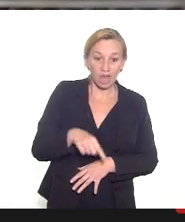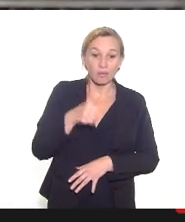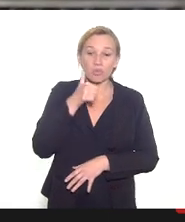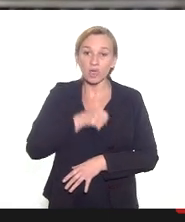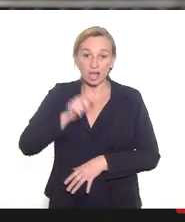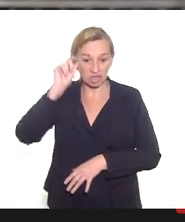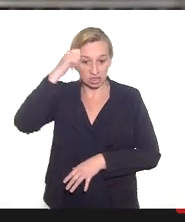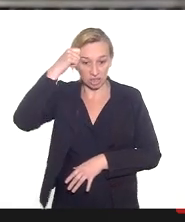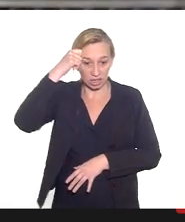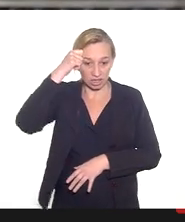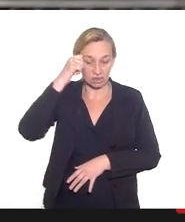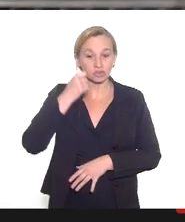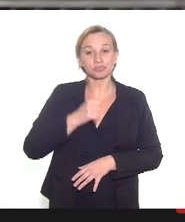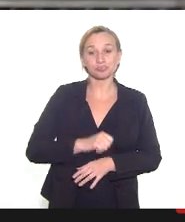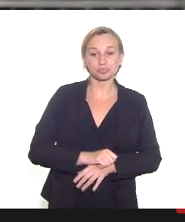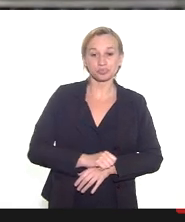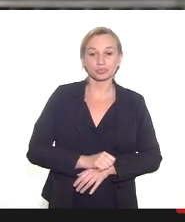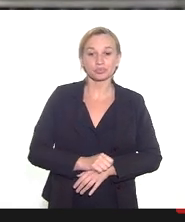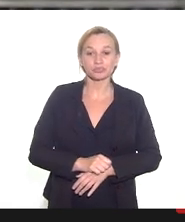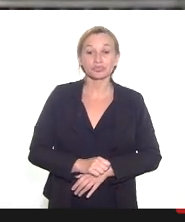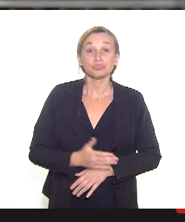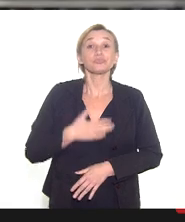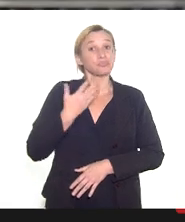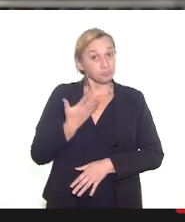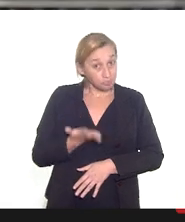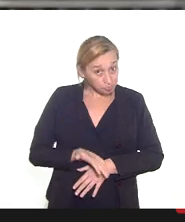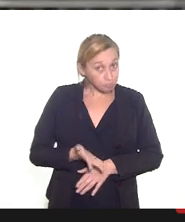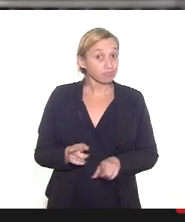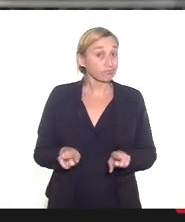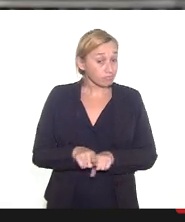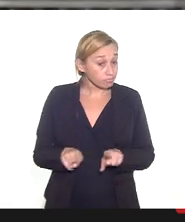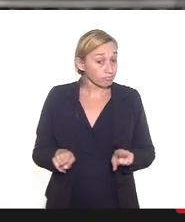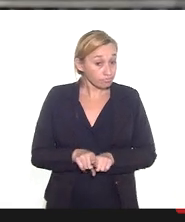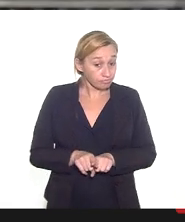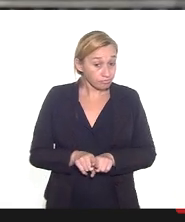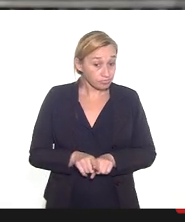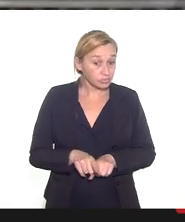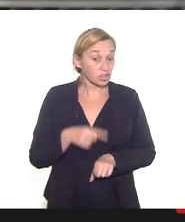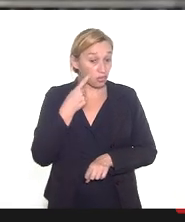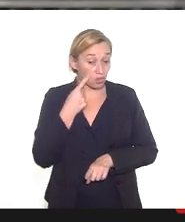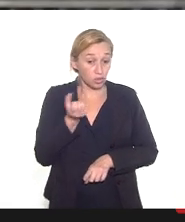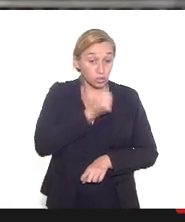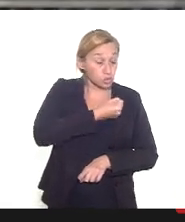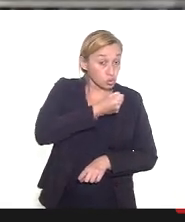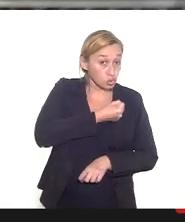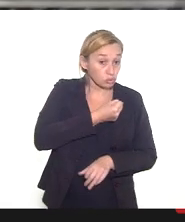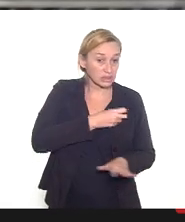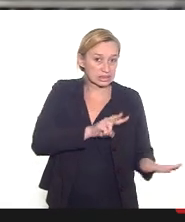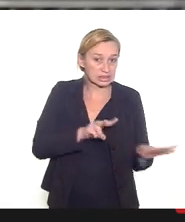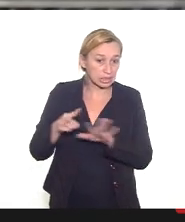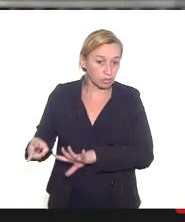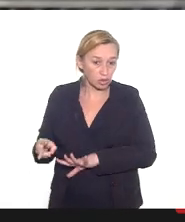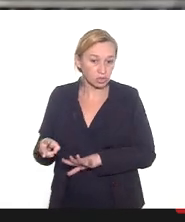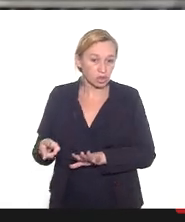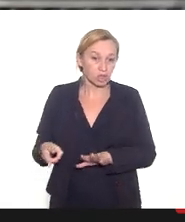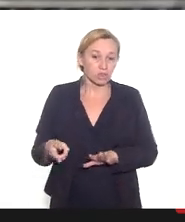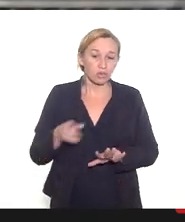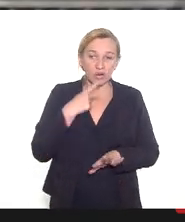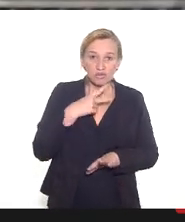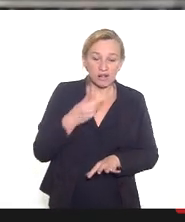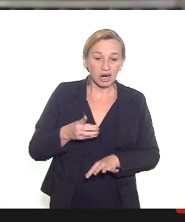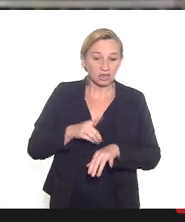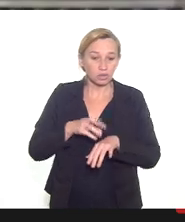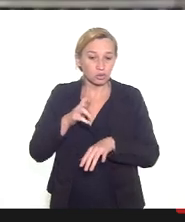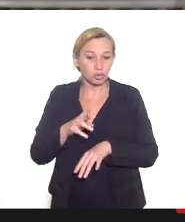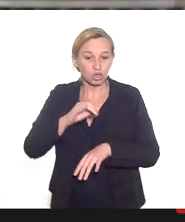mulheres negras e isso assusta muito também. Vimos dados essa semana com a fala da doutora